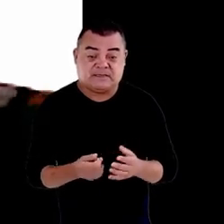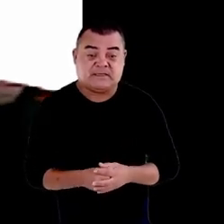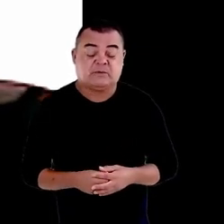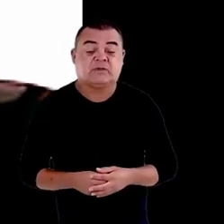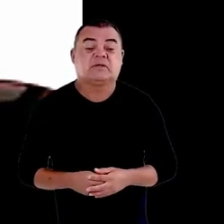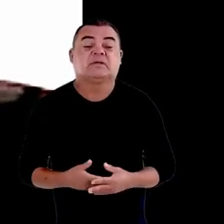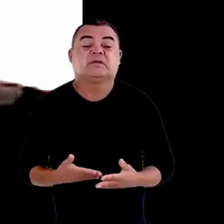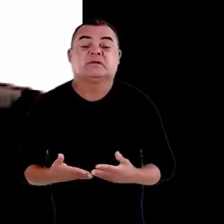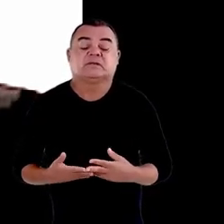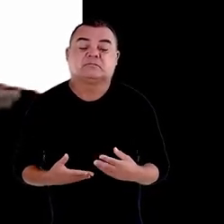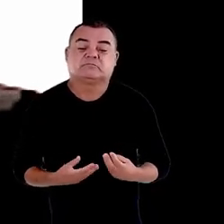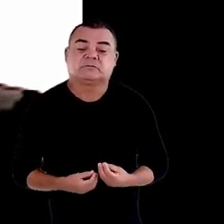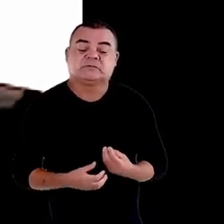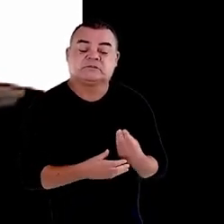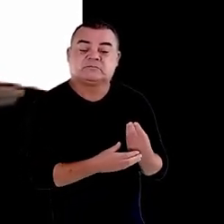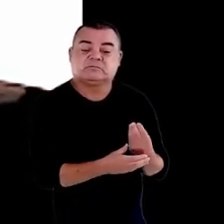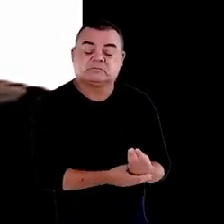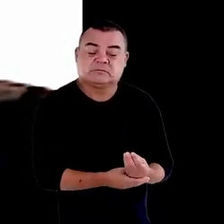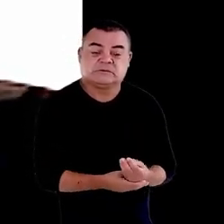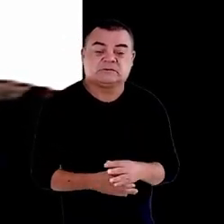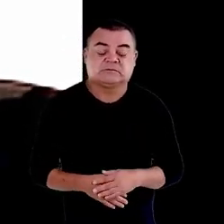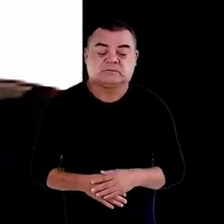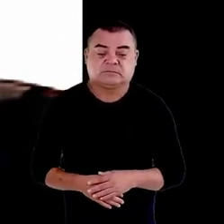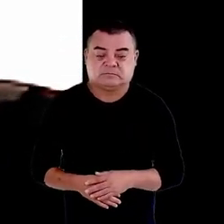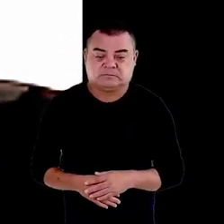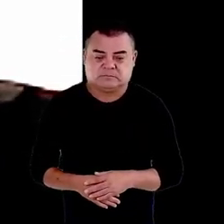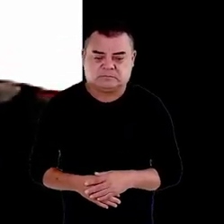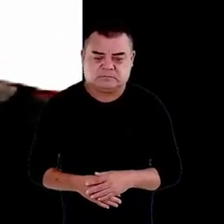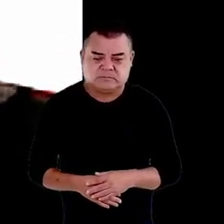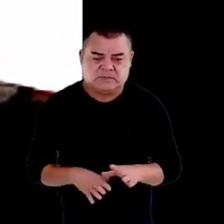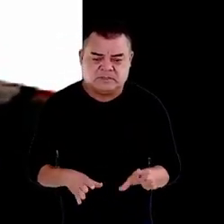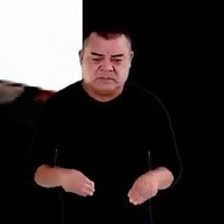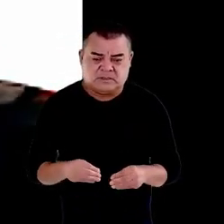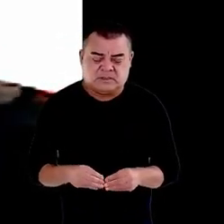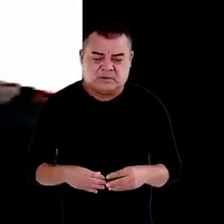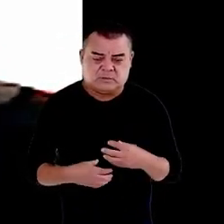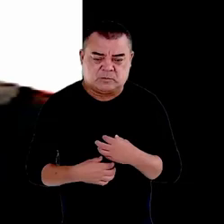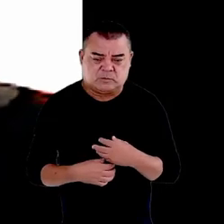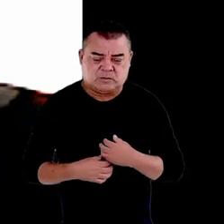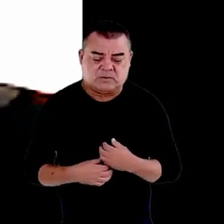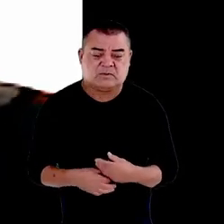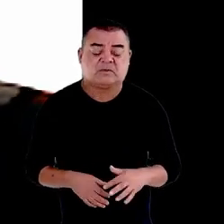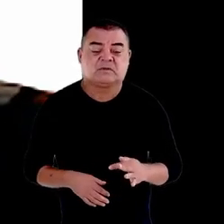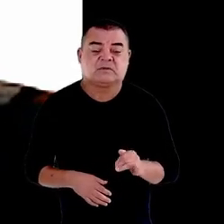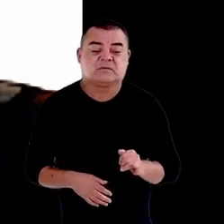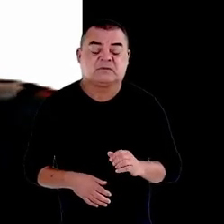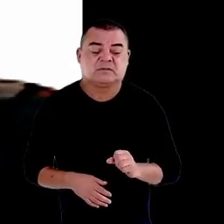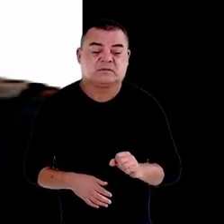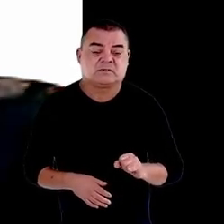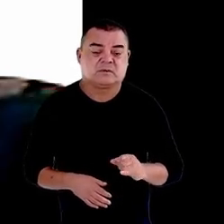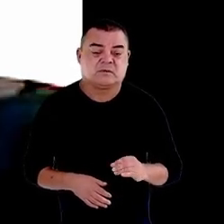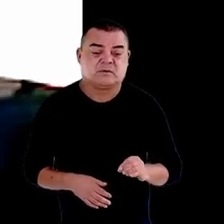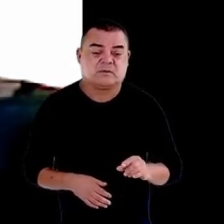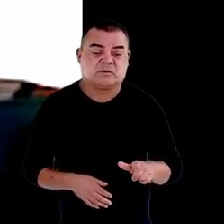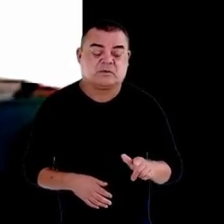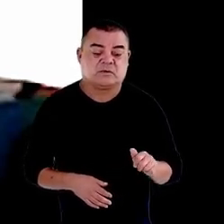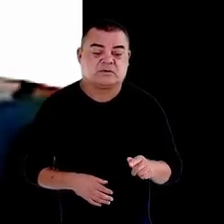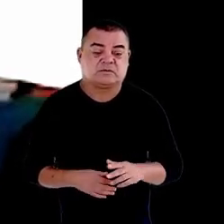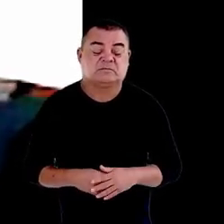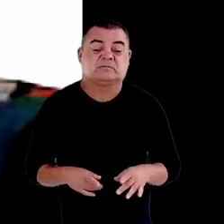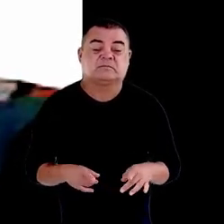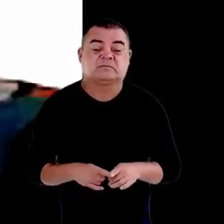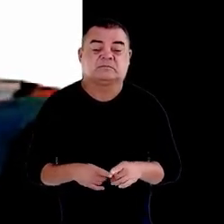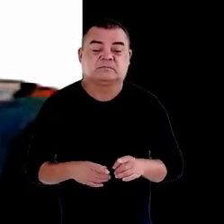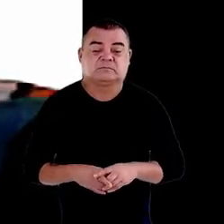os dias incluindo finais de semana e feriados adequando as condições fisiológicas e patológicas restrições